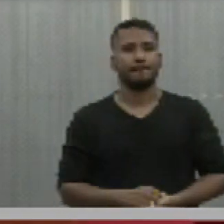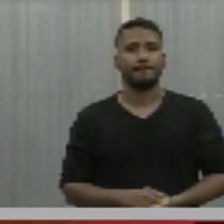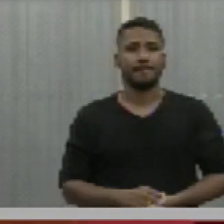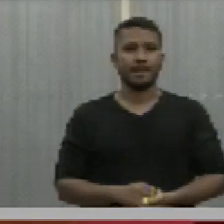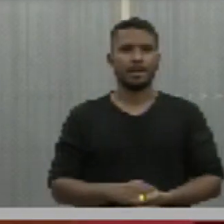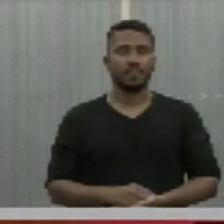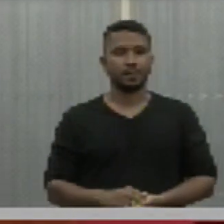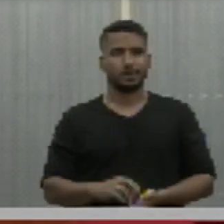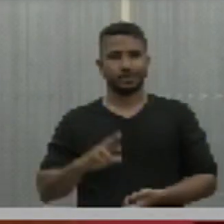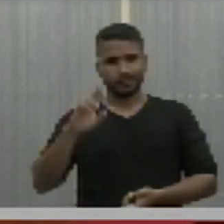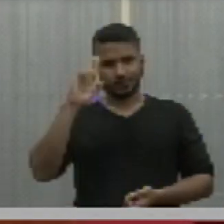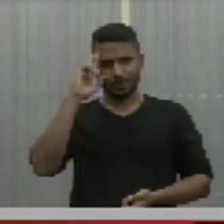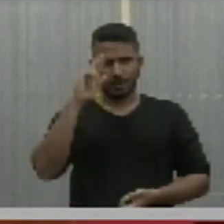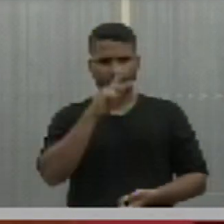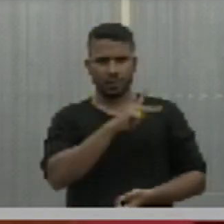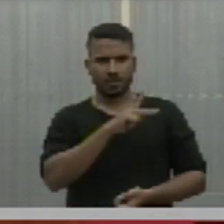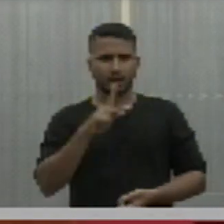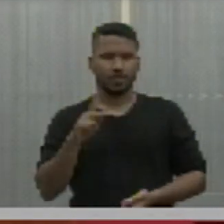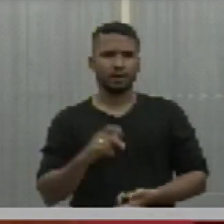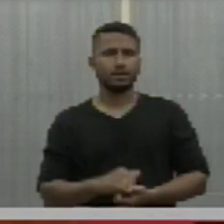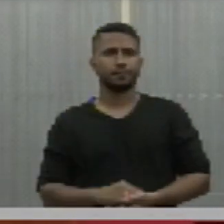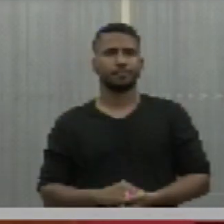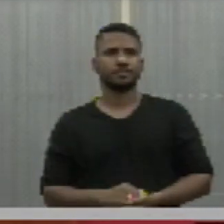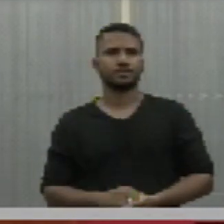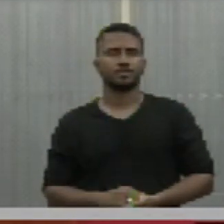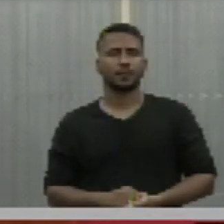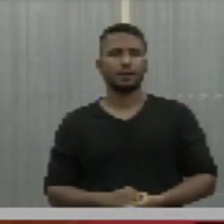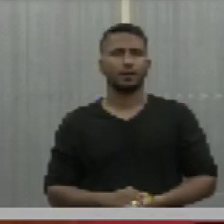Senhor presidente. Pois não, deputado Zizem.